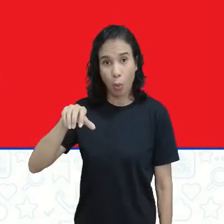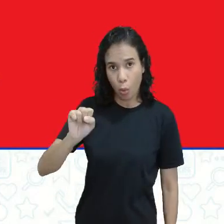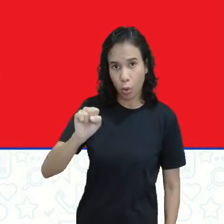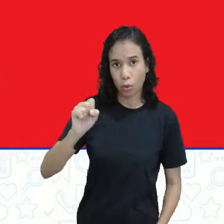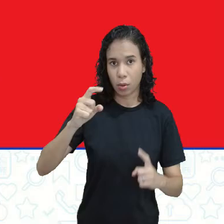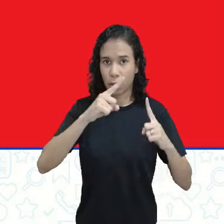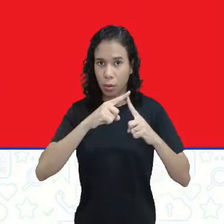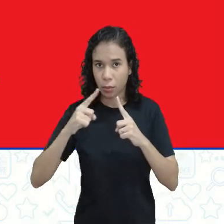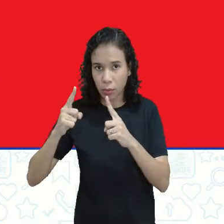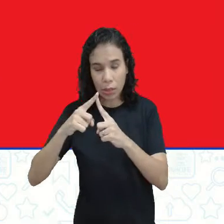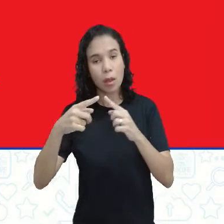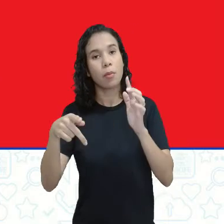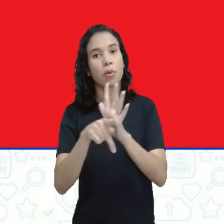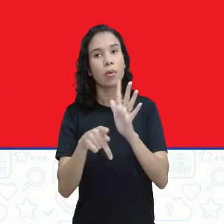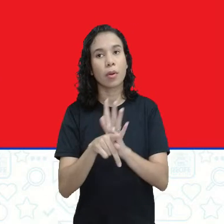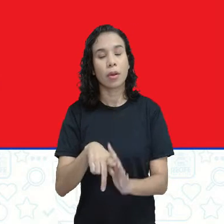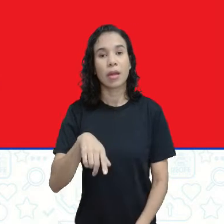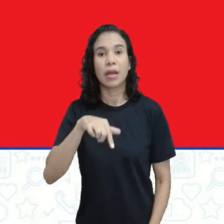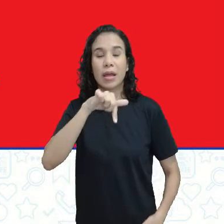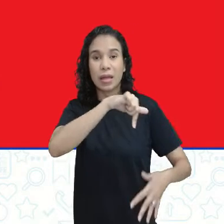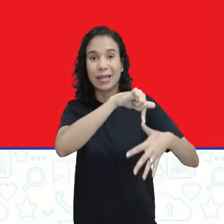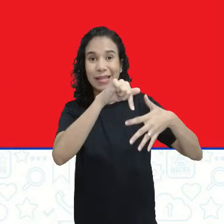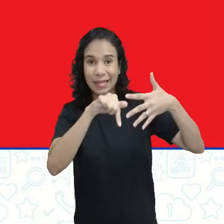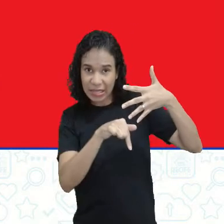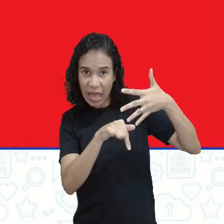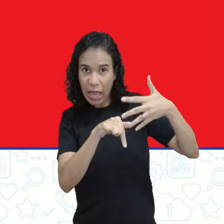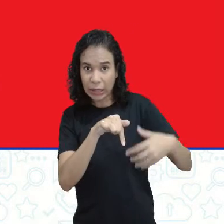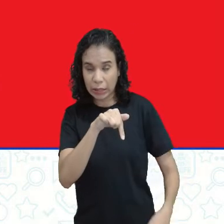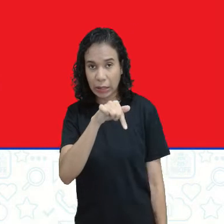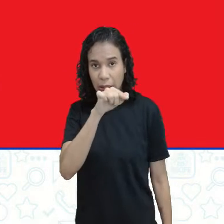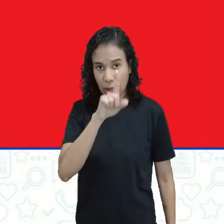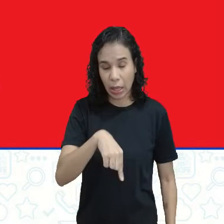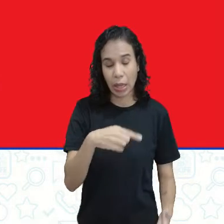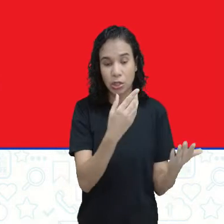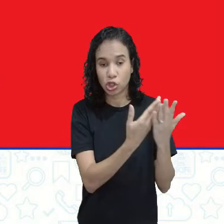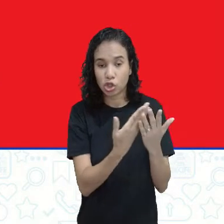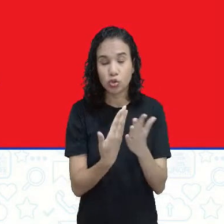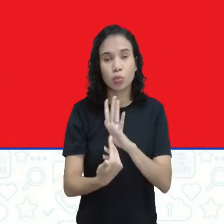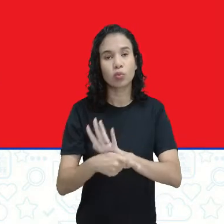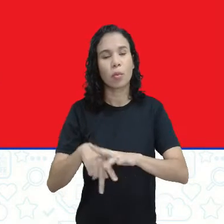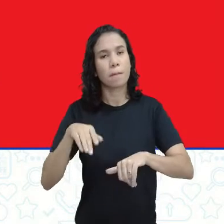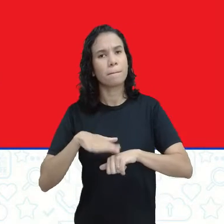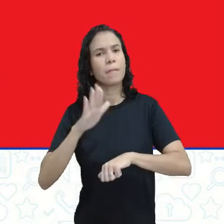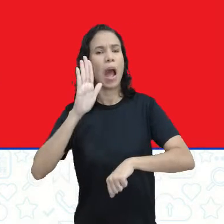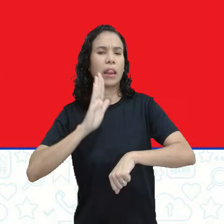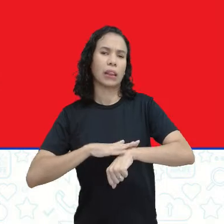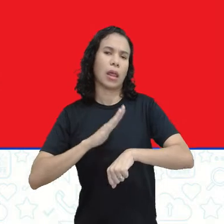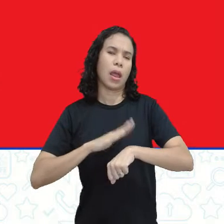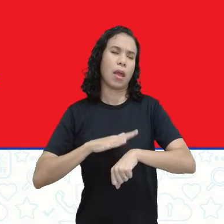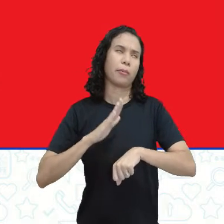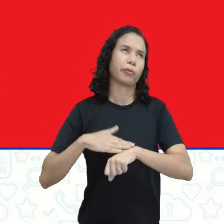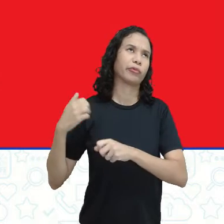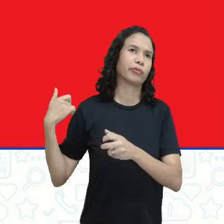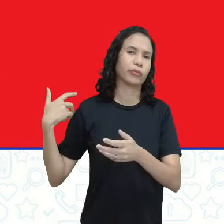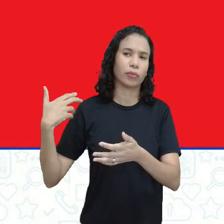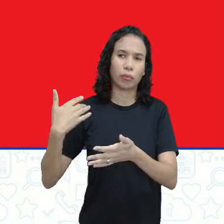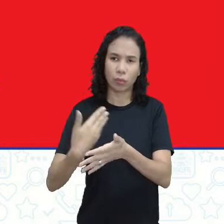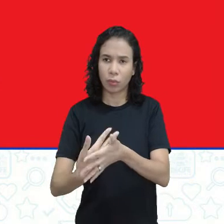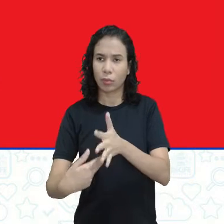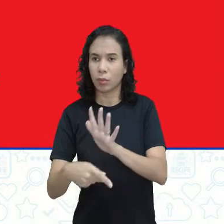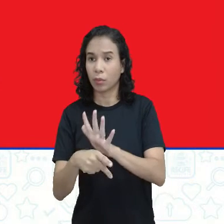vocês. Sete são mais estudadas há mais tempo, né? Tem aí mais